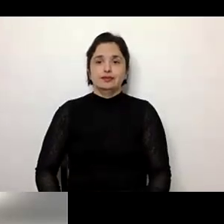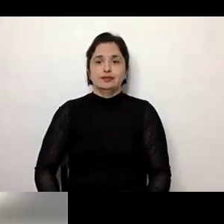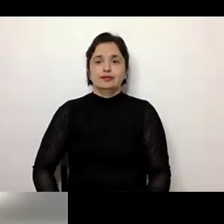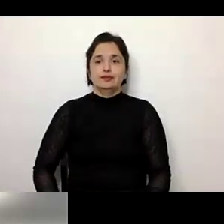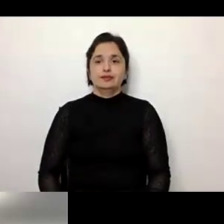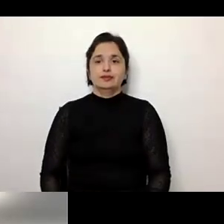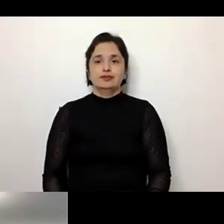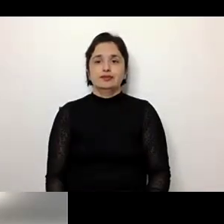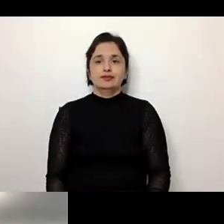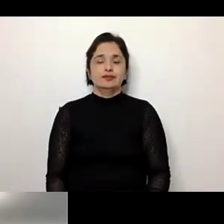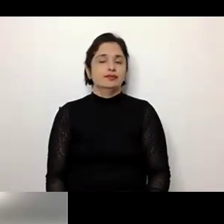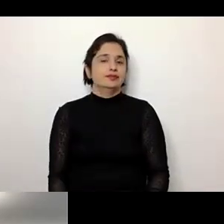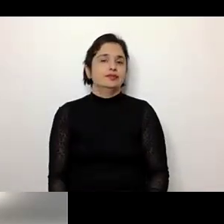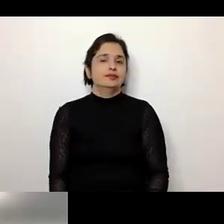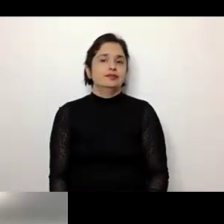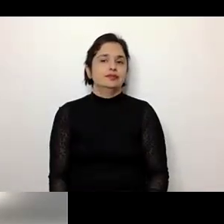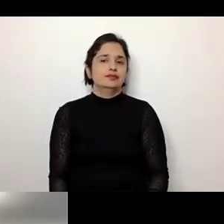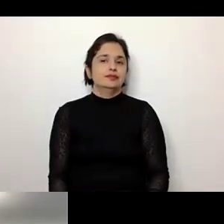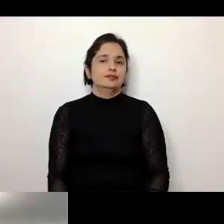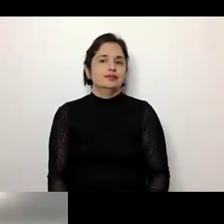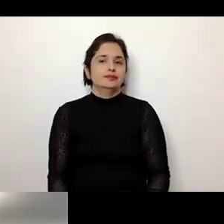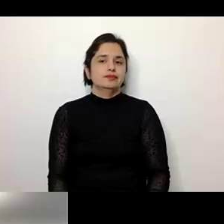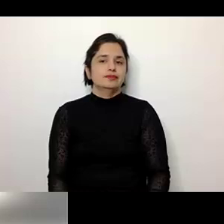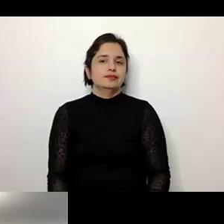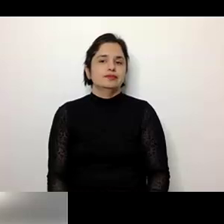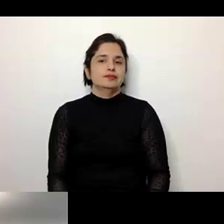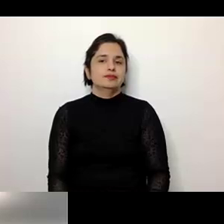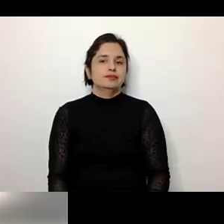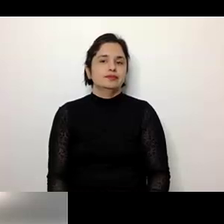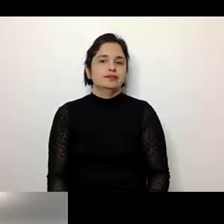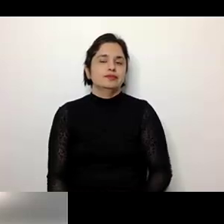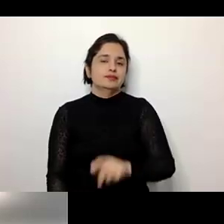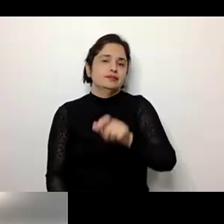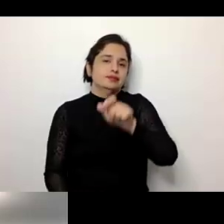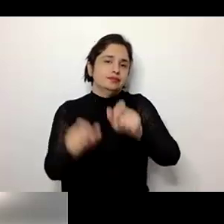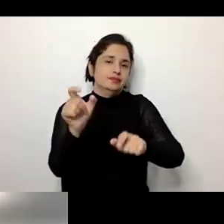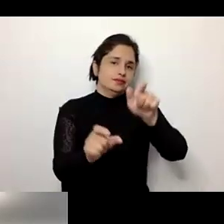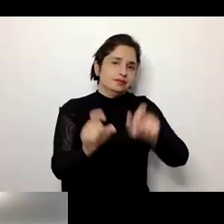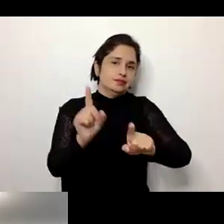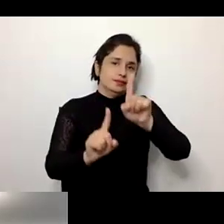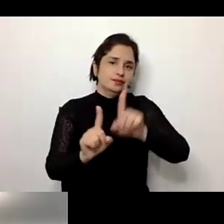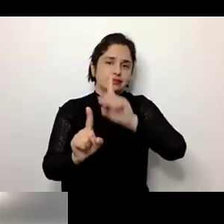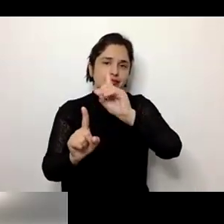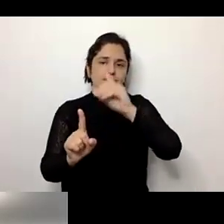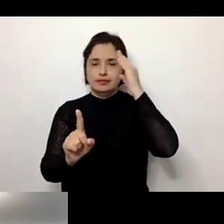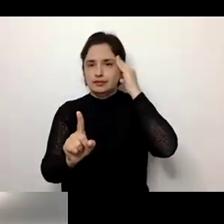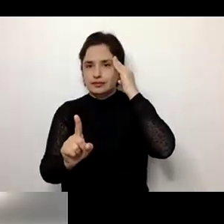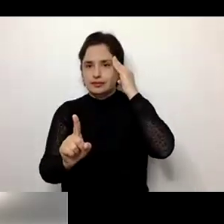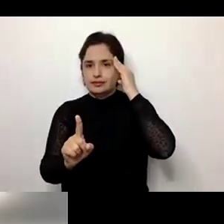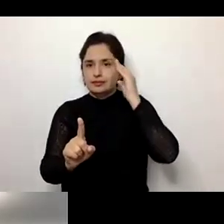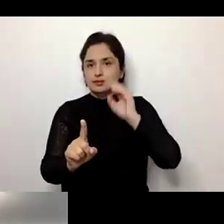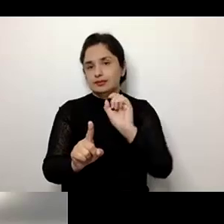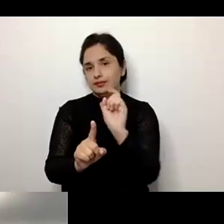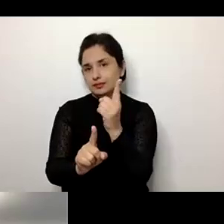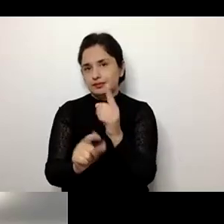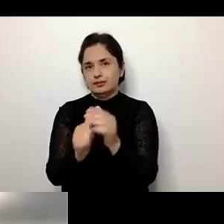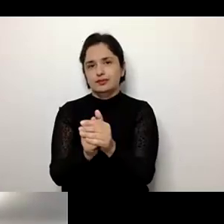pensar estas características que estão dadas justamente com as pessoas com um tipo de défici intelectual, que, primeiro, são como